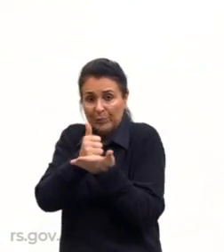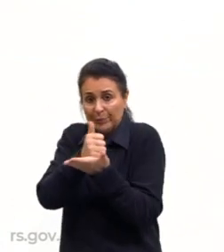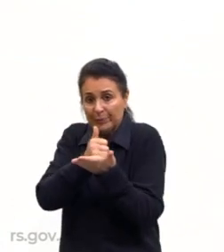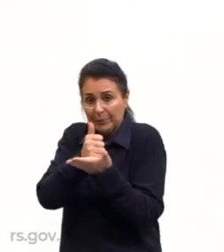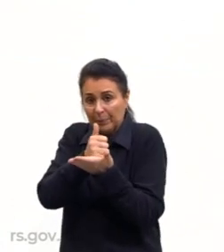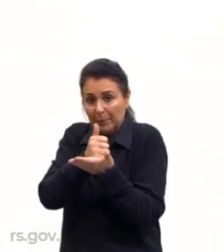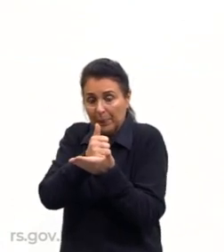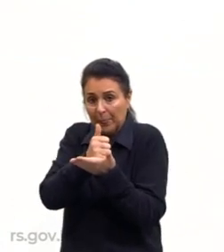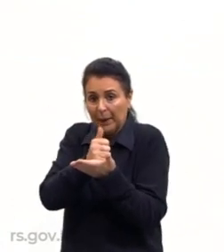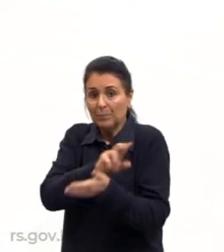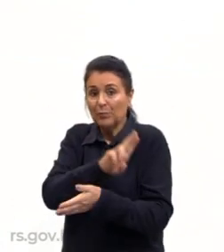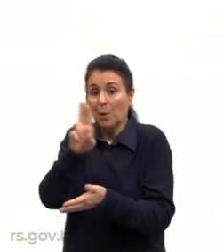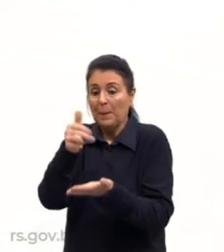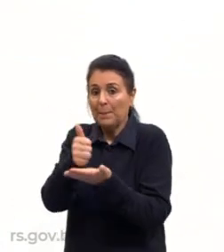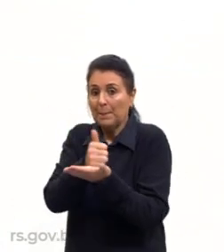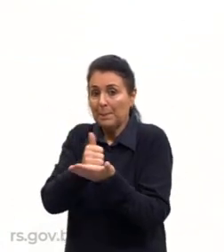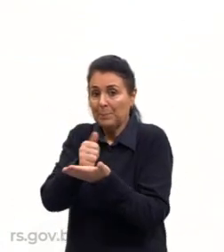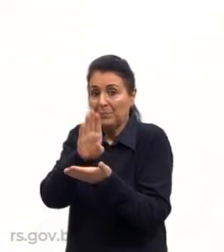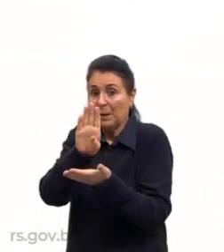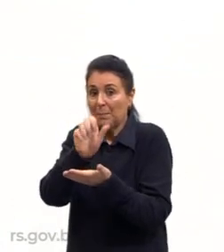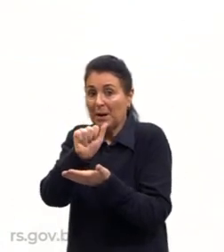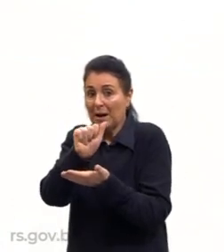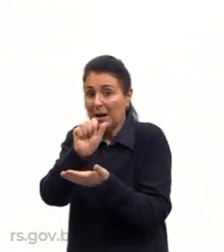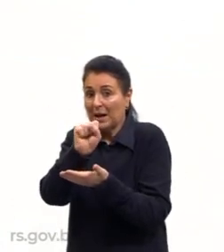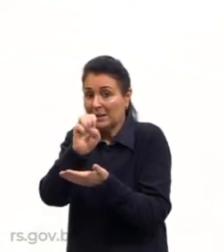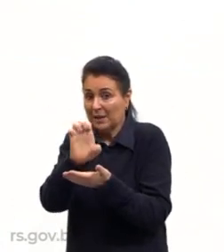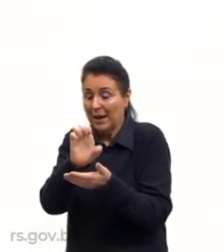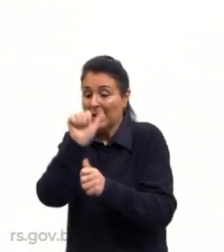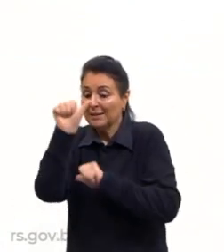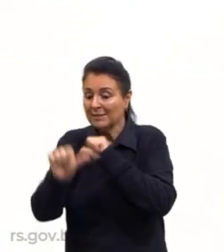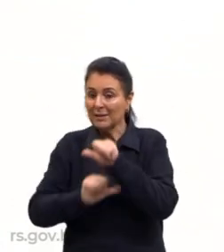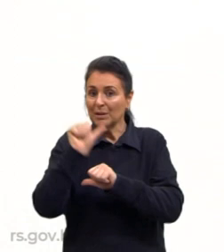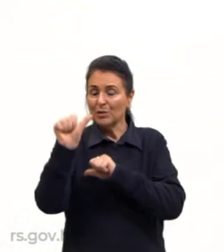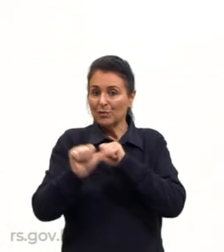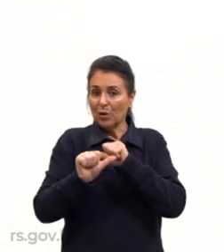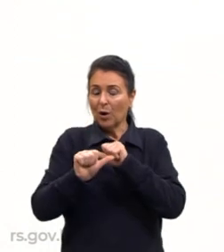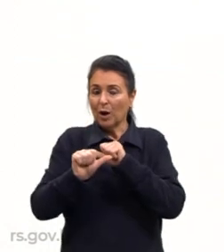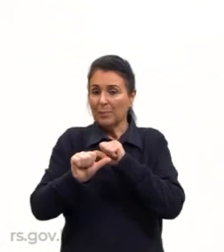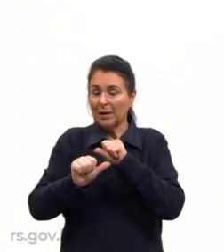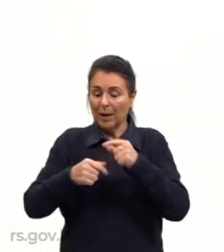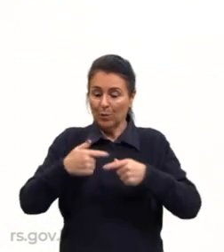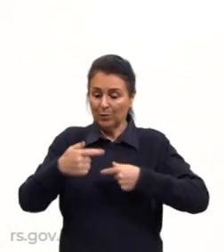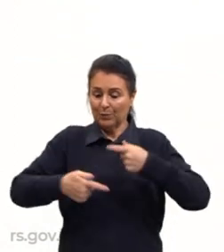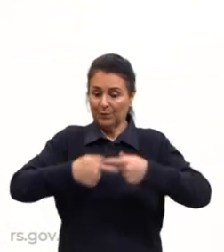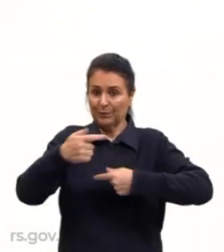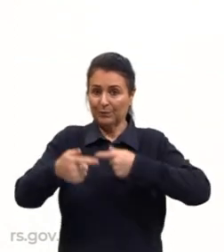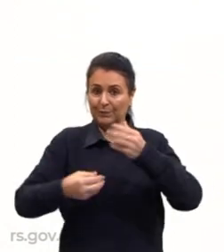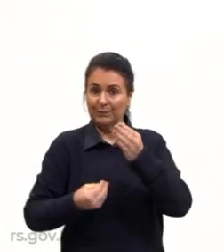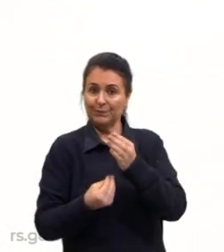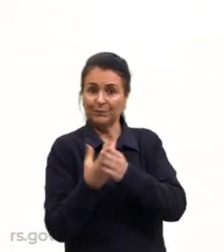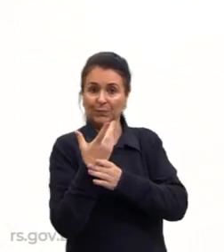certo? O nome já diz, é base para as outras. Então transforma a matéria-prima bruta, isso quer dizer o minério,